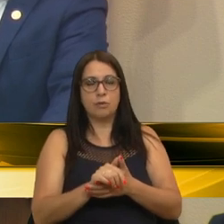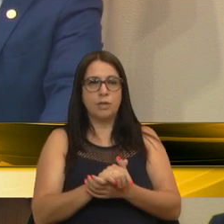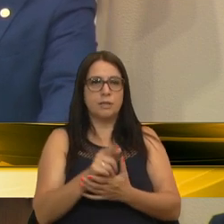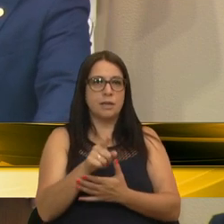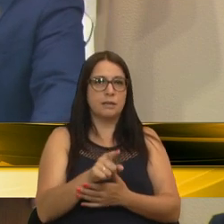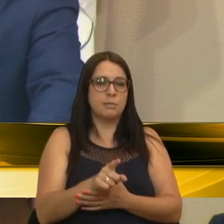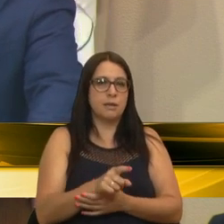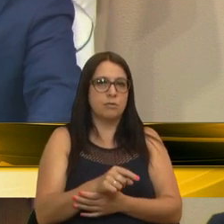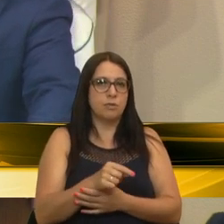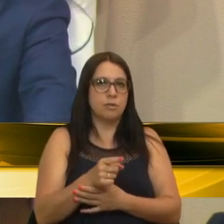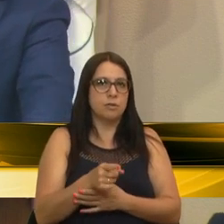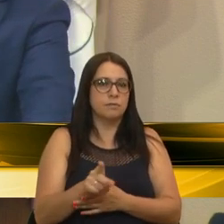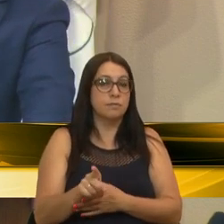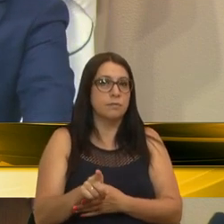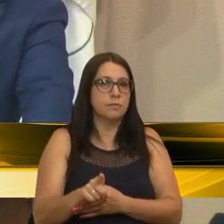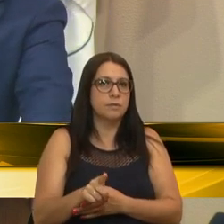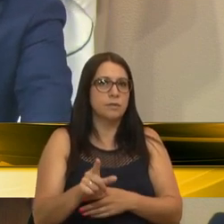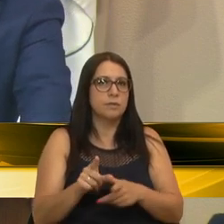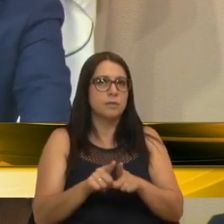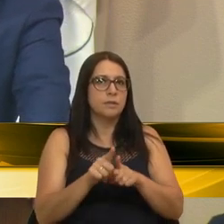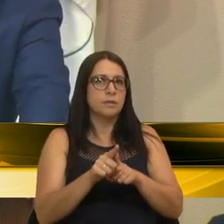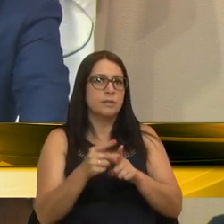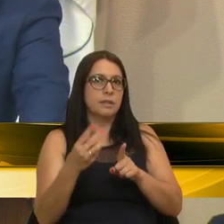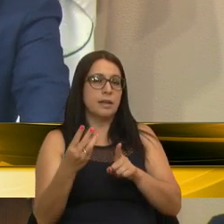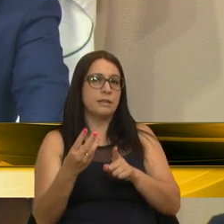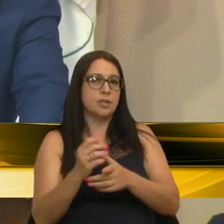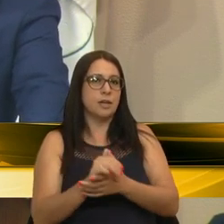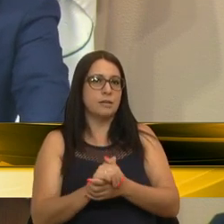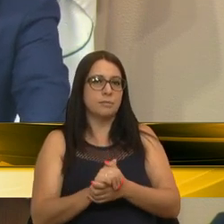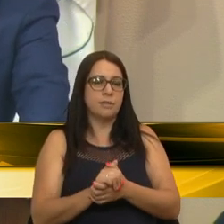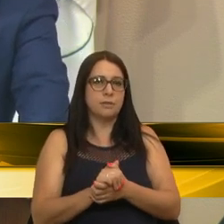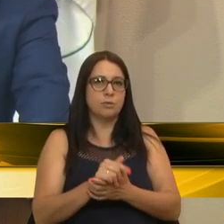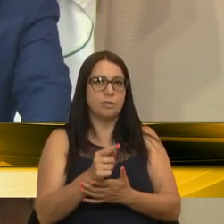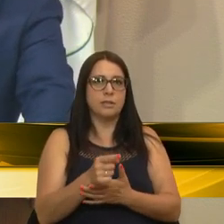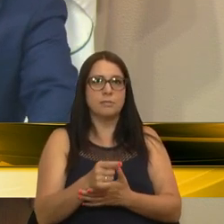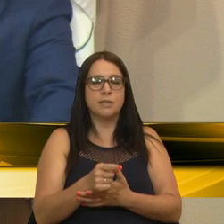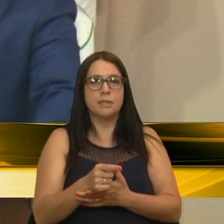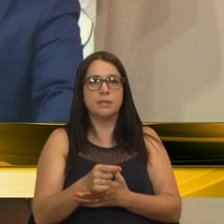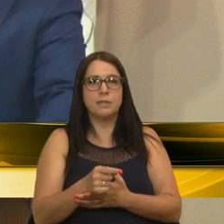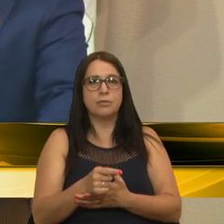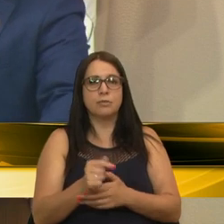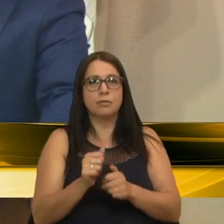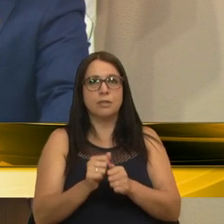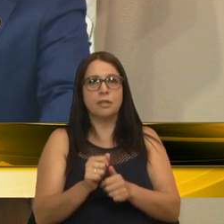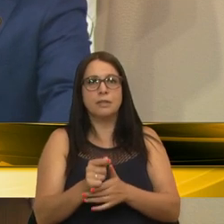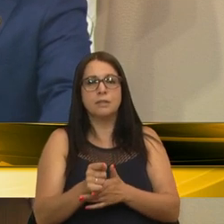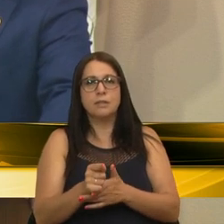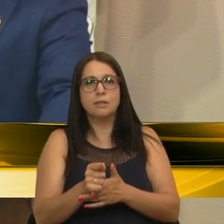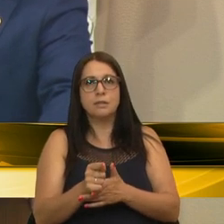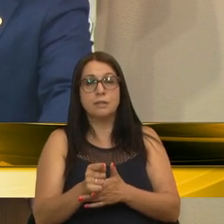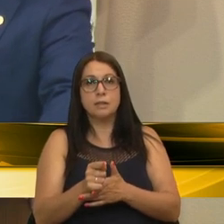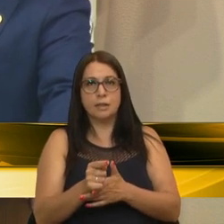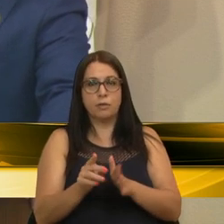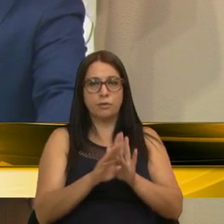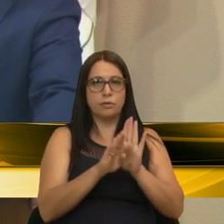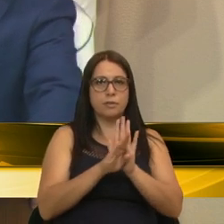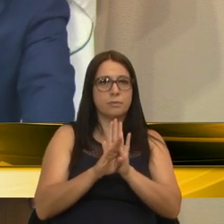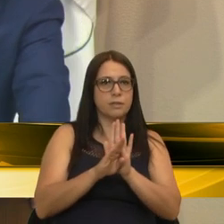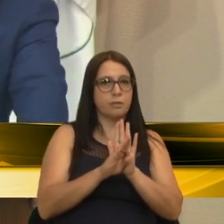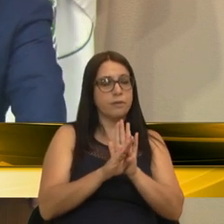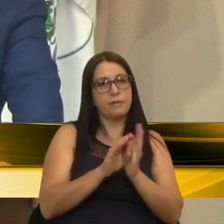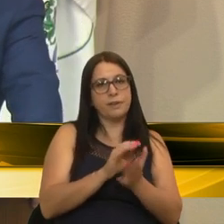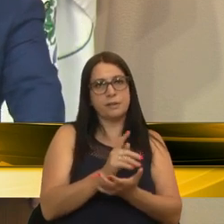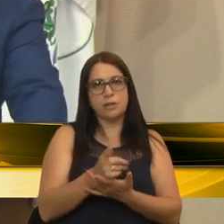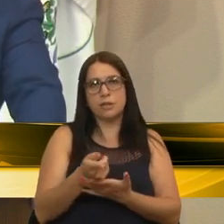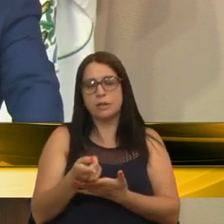Se cada uma dessas gerou três empregos, que é muito mais que isso, quantas famílias estão sendo beneficiadas? E quanto está